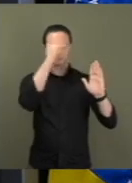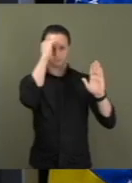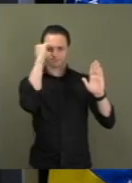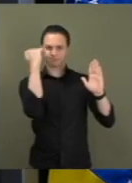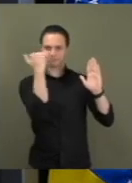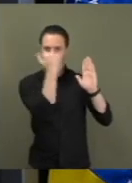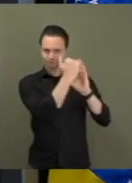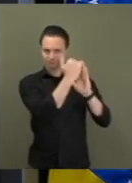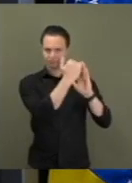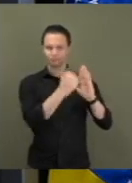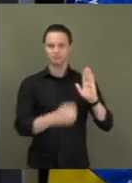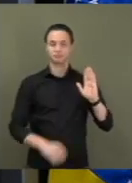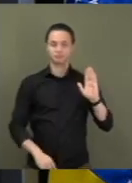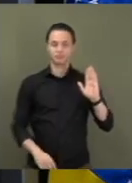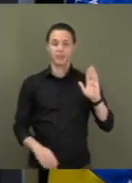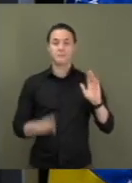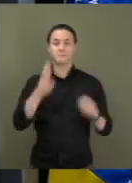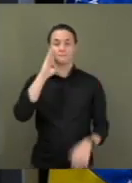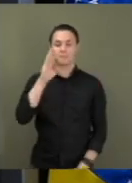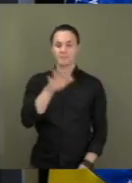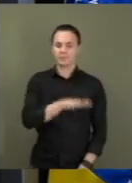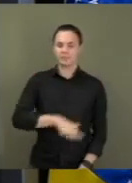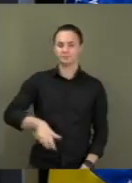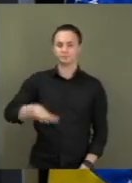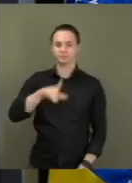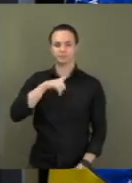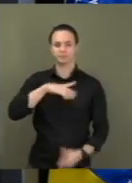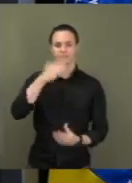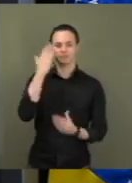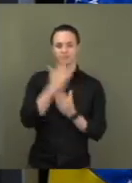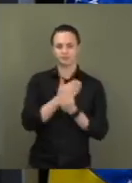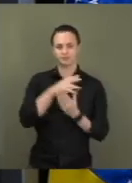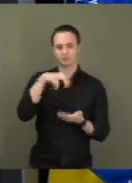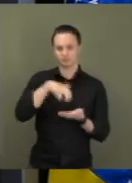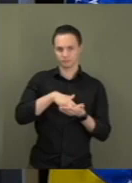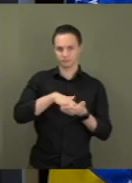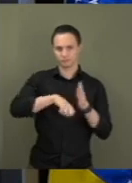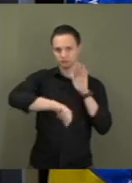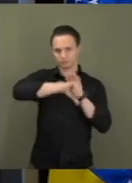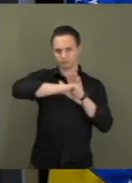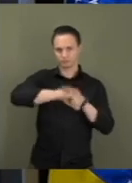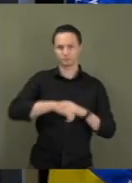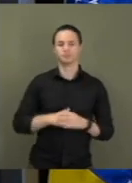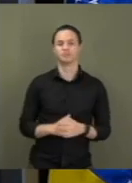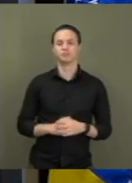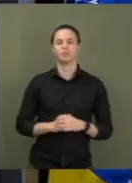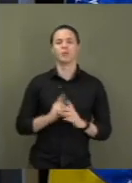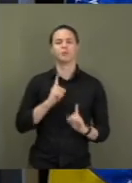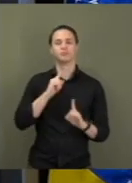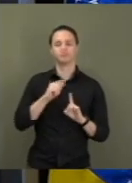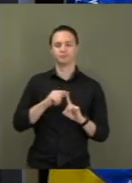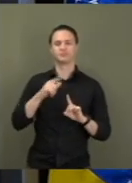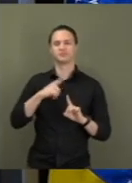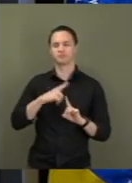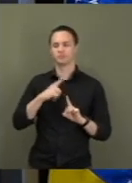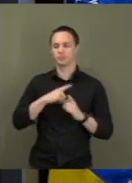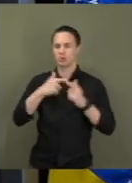sobretudo na área processual penal. Para impedir situações